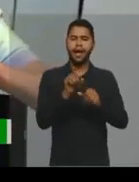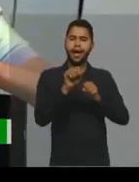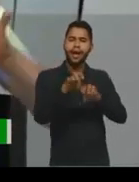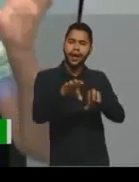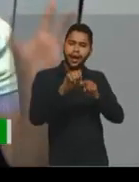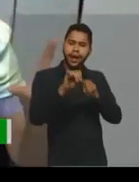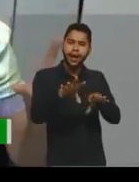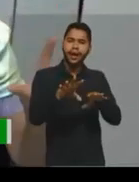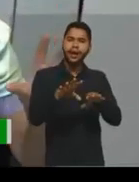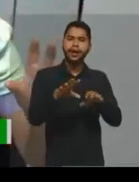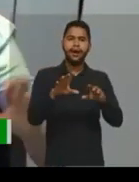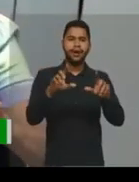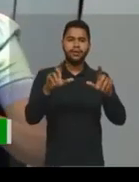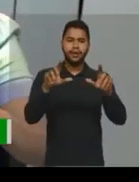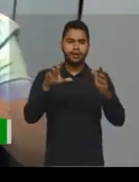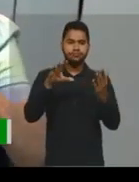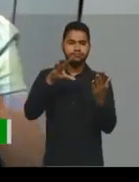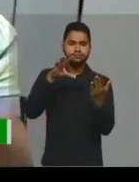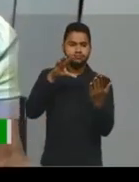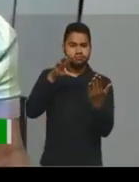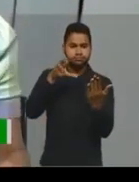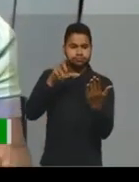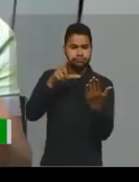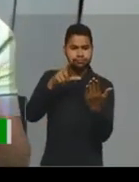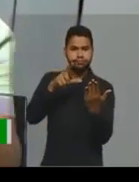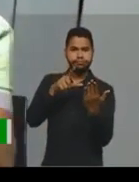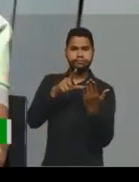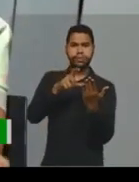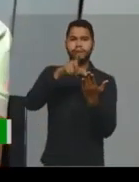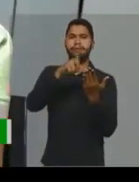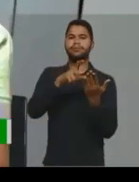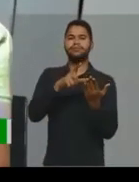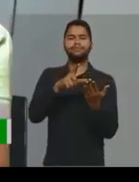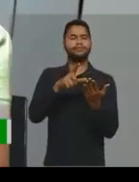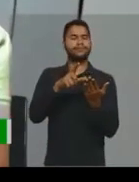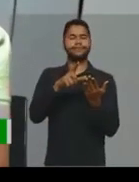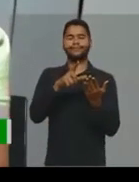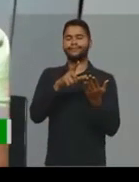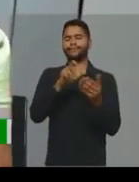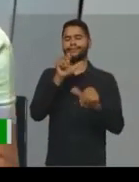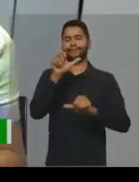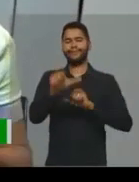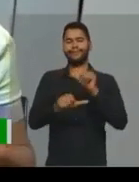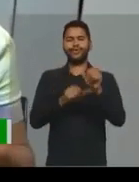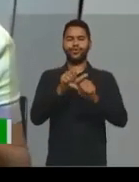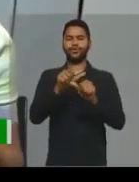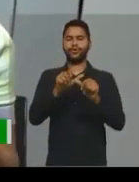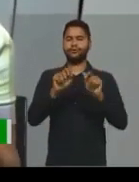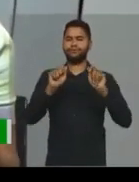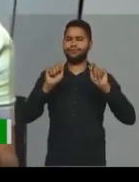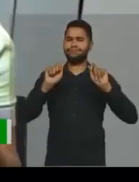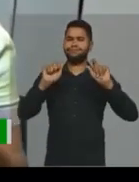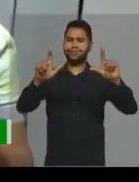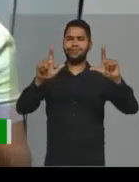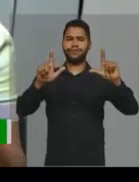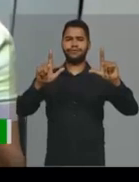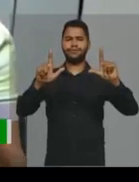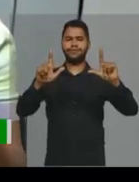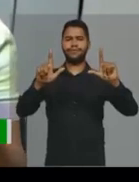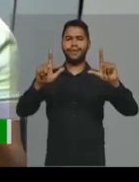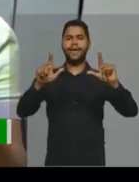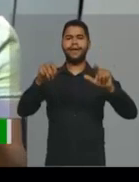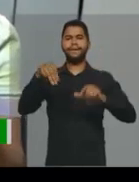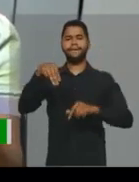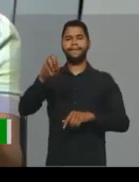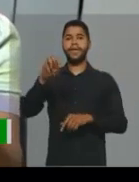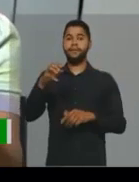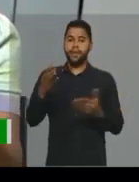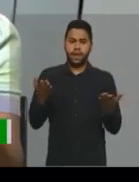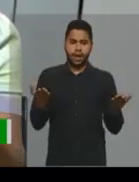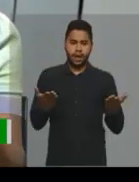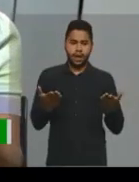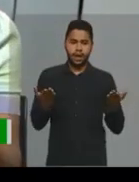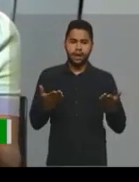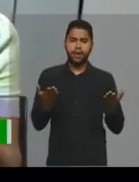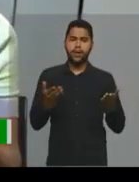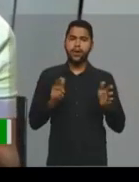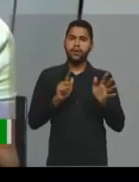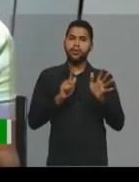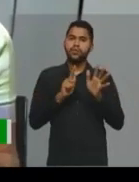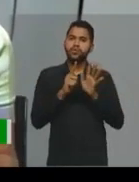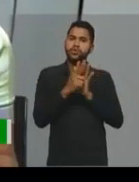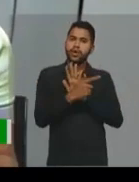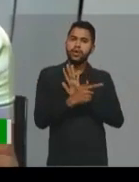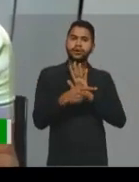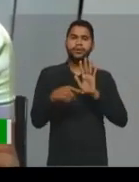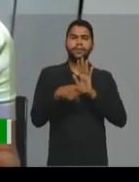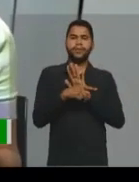deu um print lá, uma pausa, virou meme, né? Então, o meme é da agora, é um gênero que